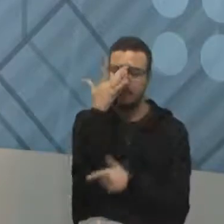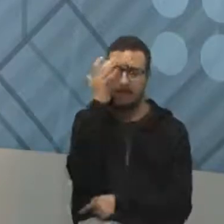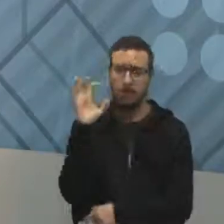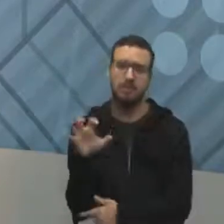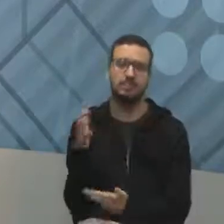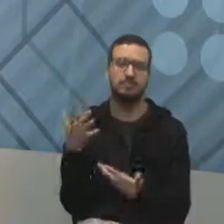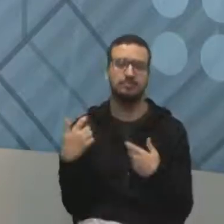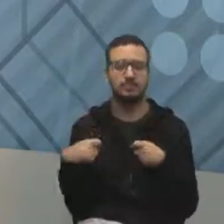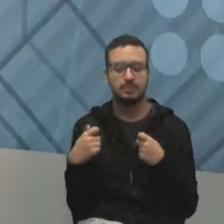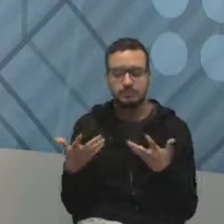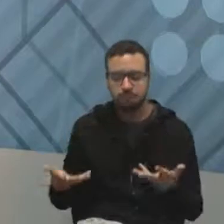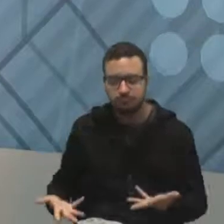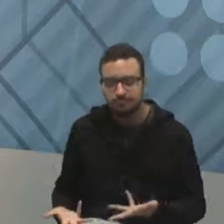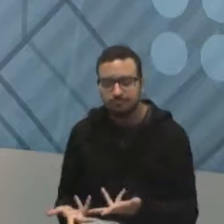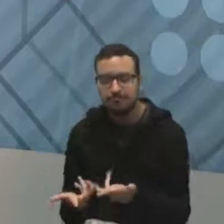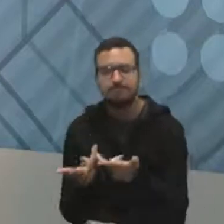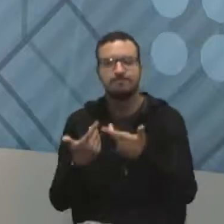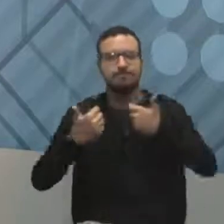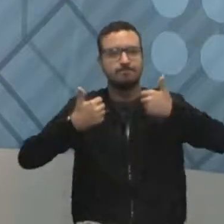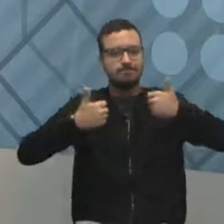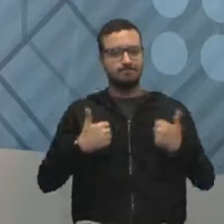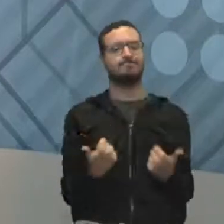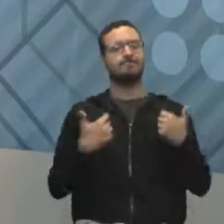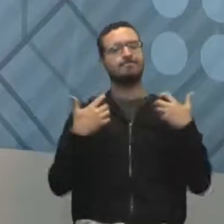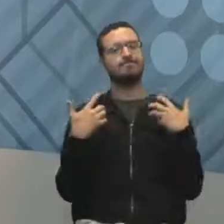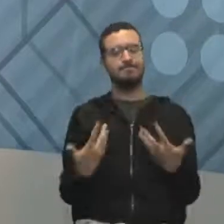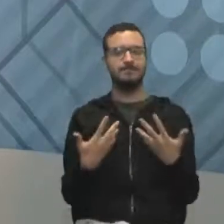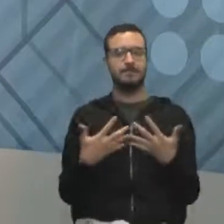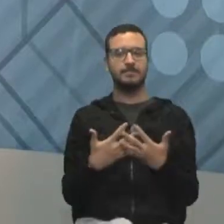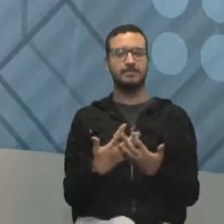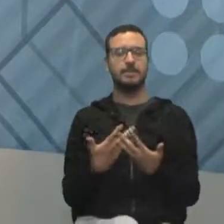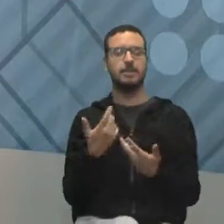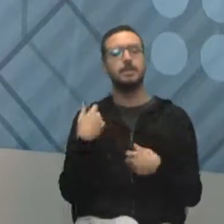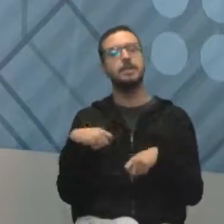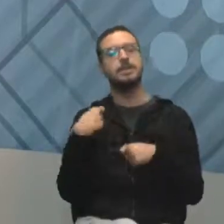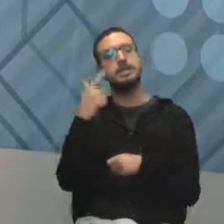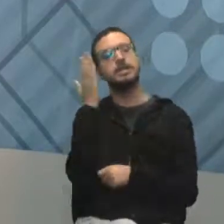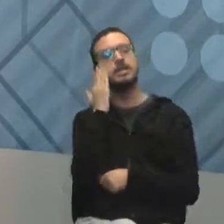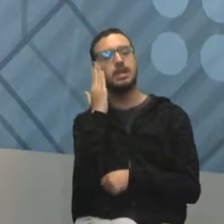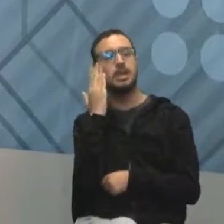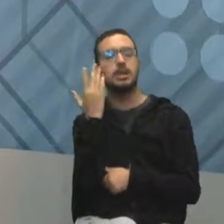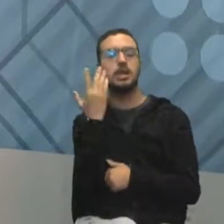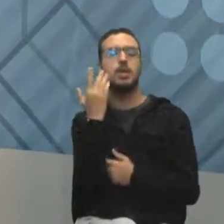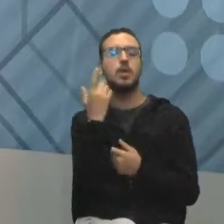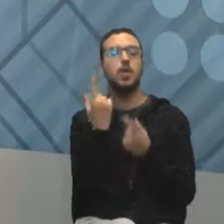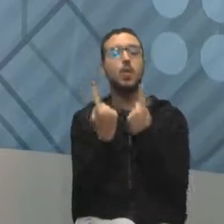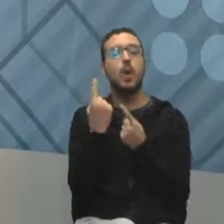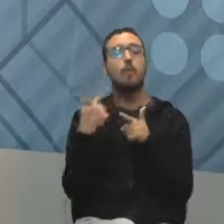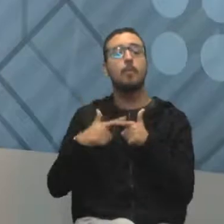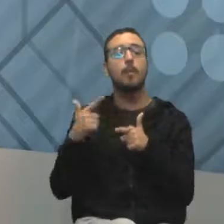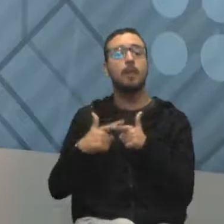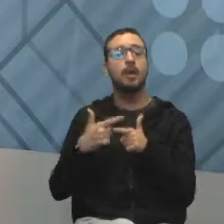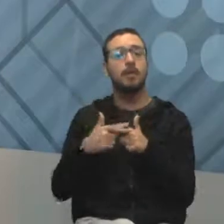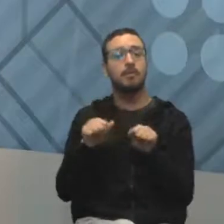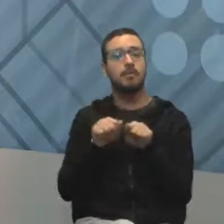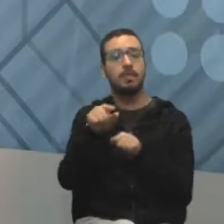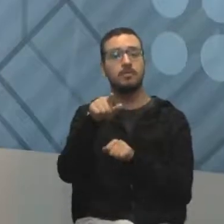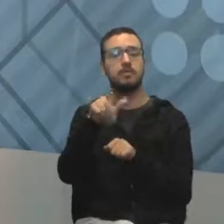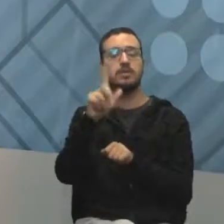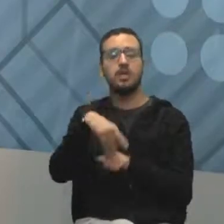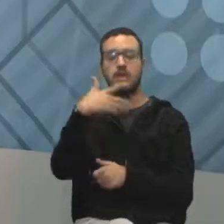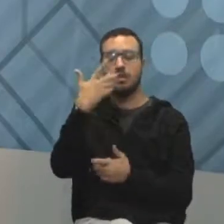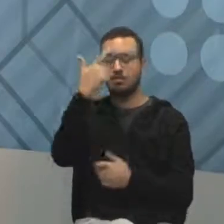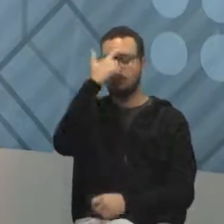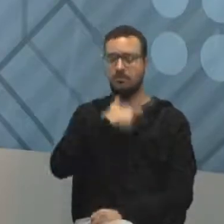desenvolver a autoestima. Então, você vai identificar quais são os problemas que aconteceram com você, que fizeram você ser mais, assim,